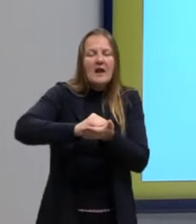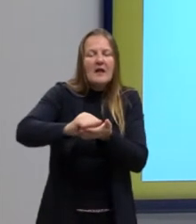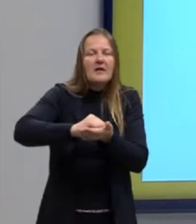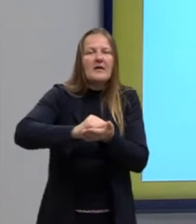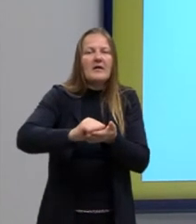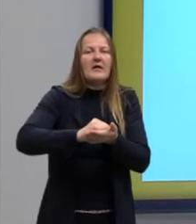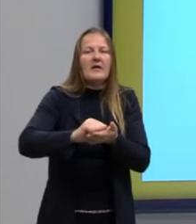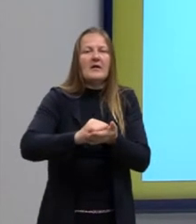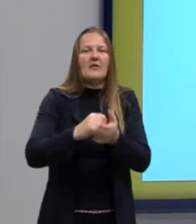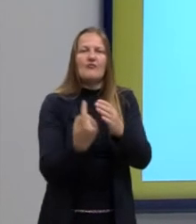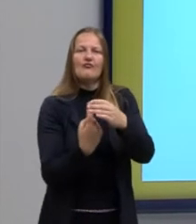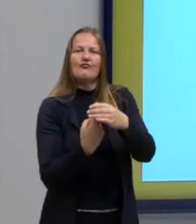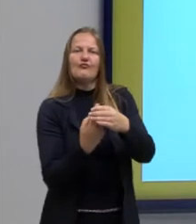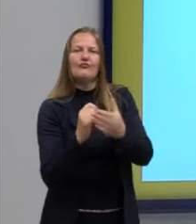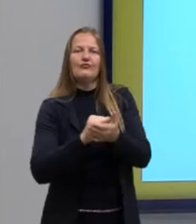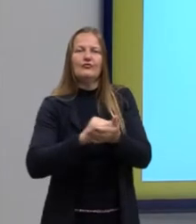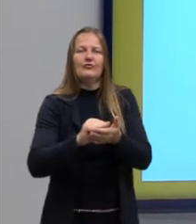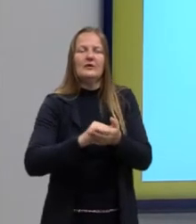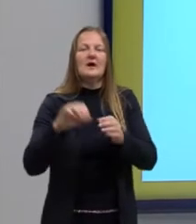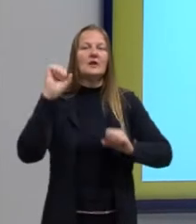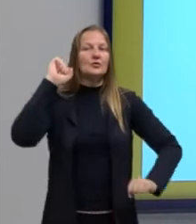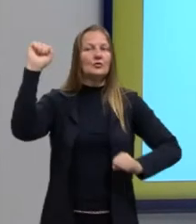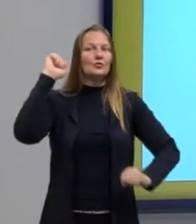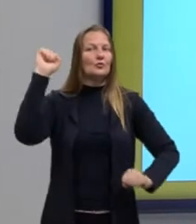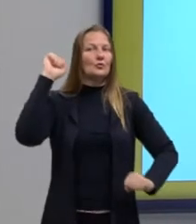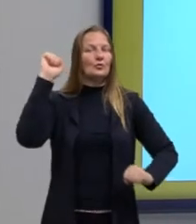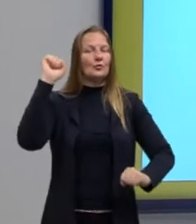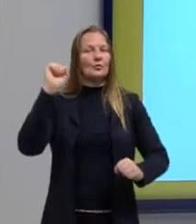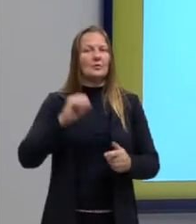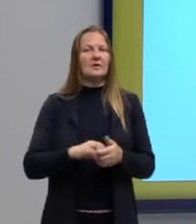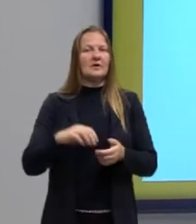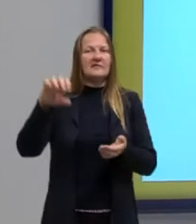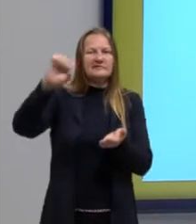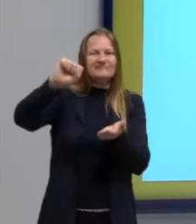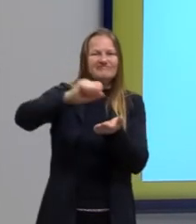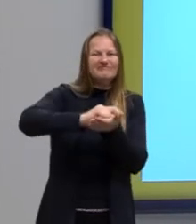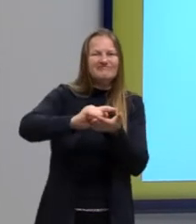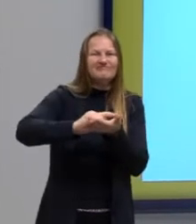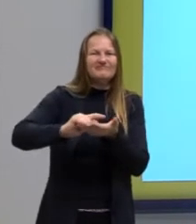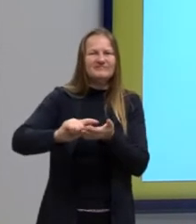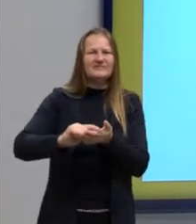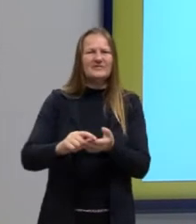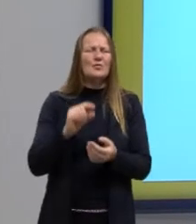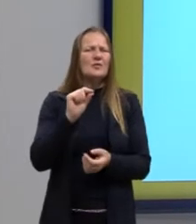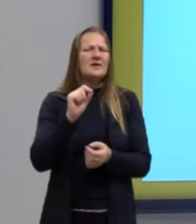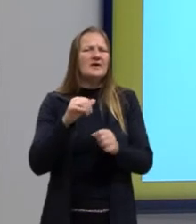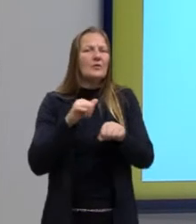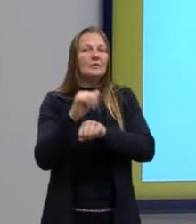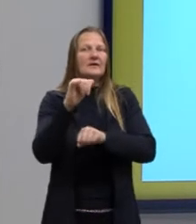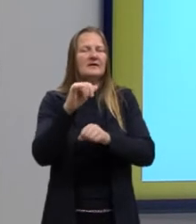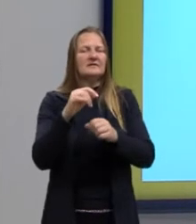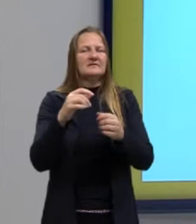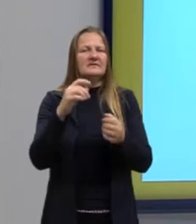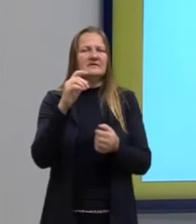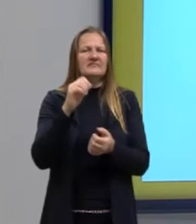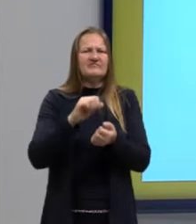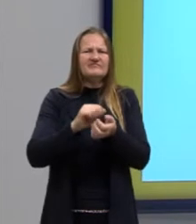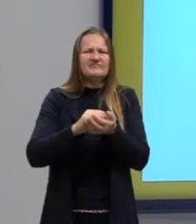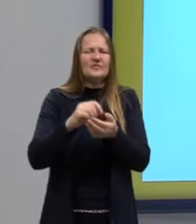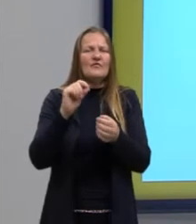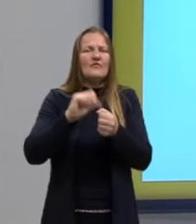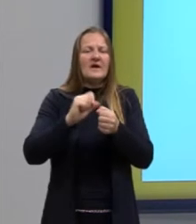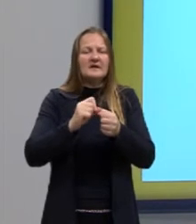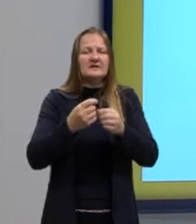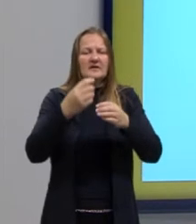Quais seriam, né? A utilização aí do detergente, o que que faz no meio